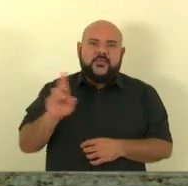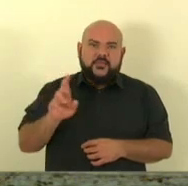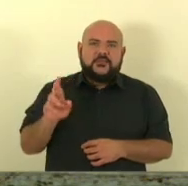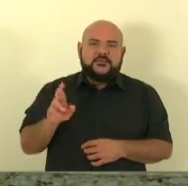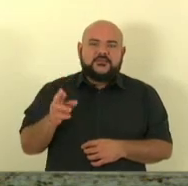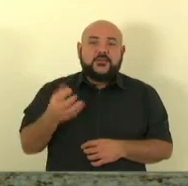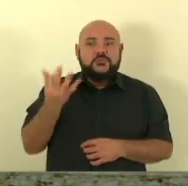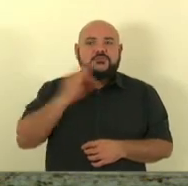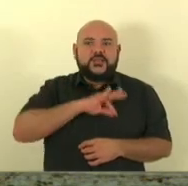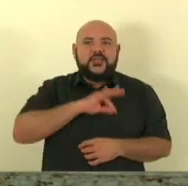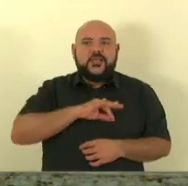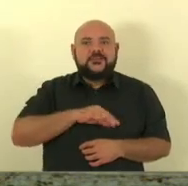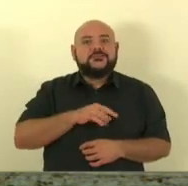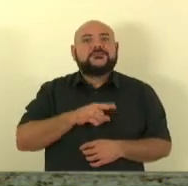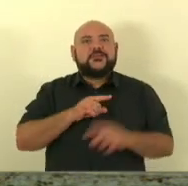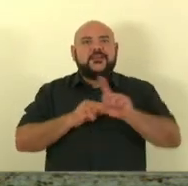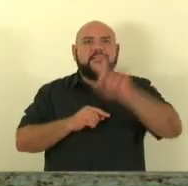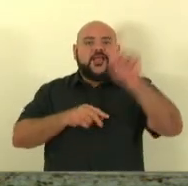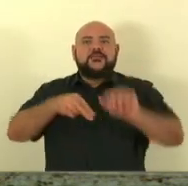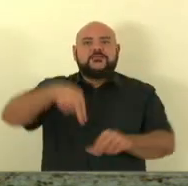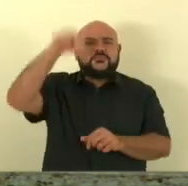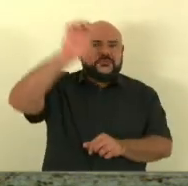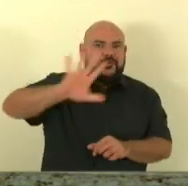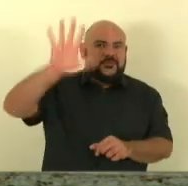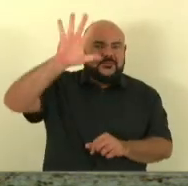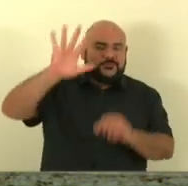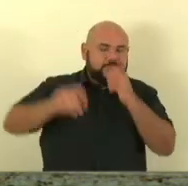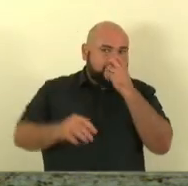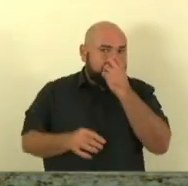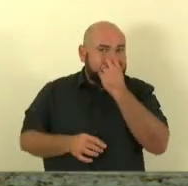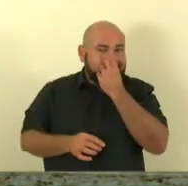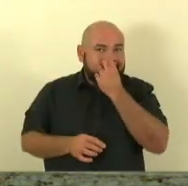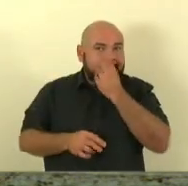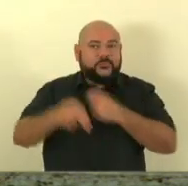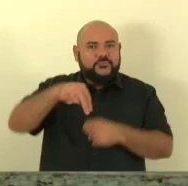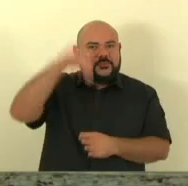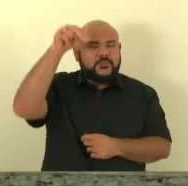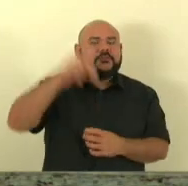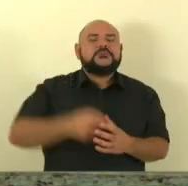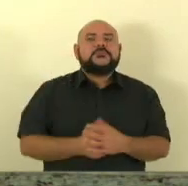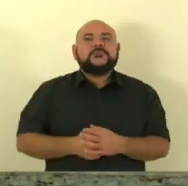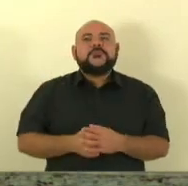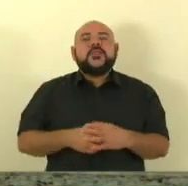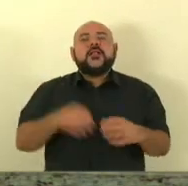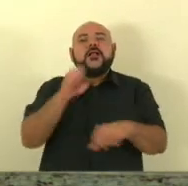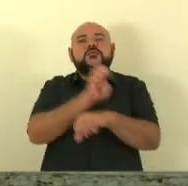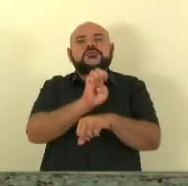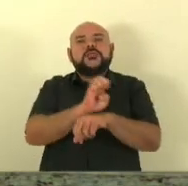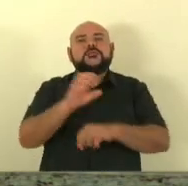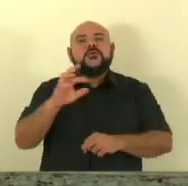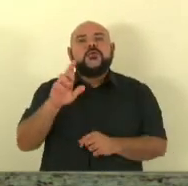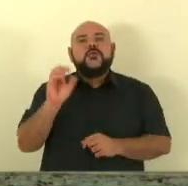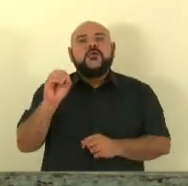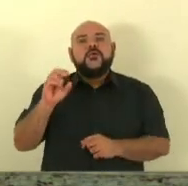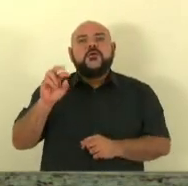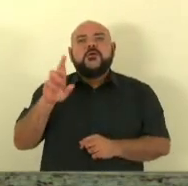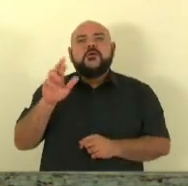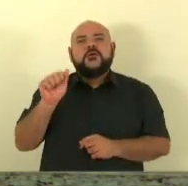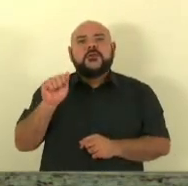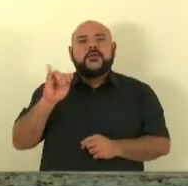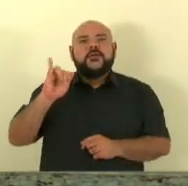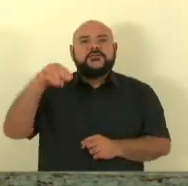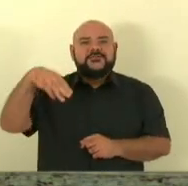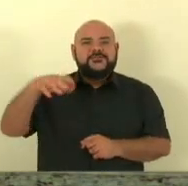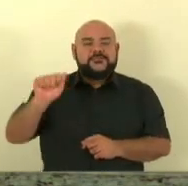perdido tantos profissionais aqui no Estado do Espírito Santo que, obviamente, passam em outros concursos e eles acabam indo